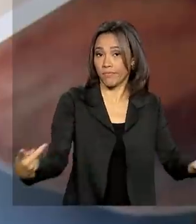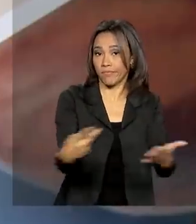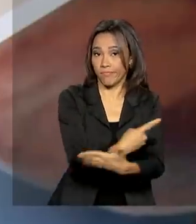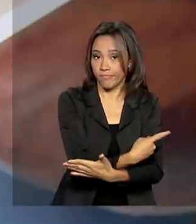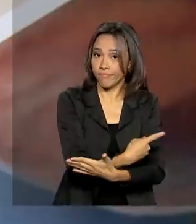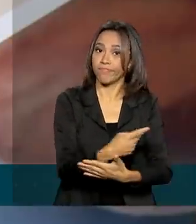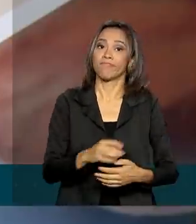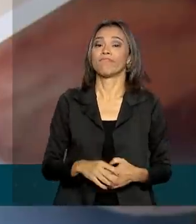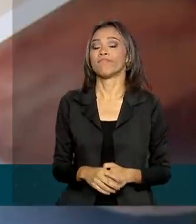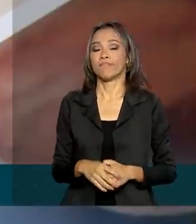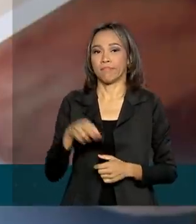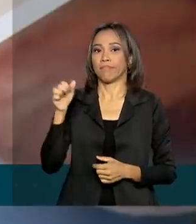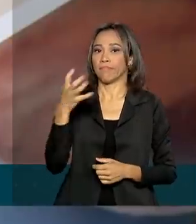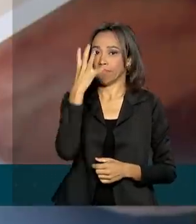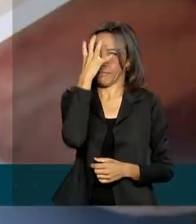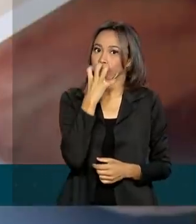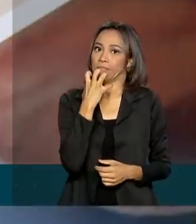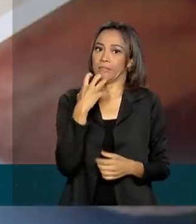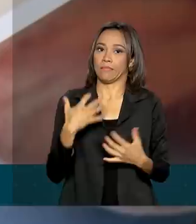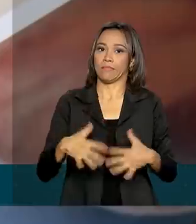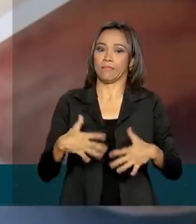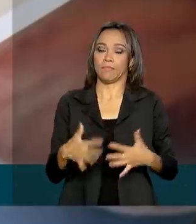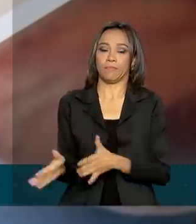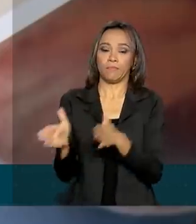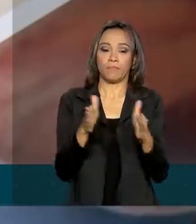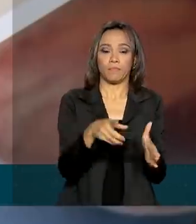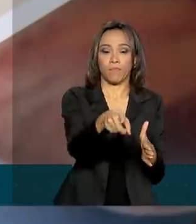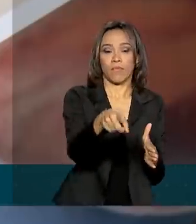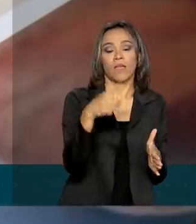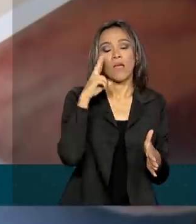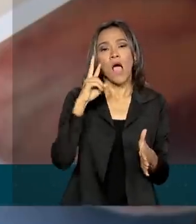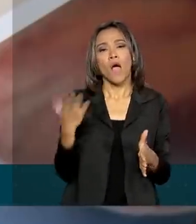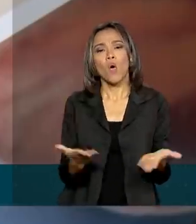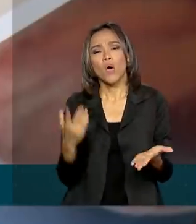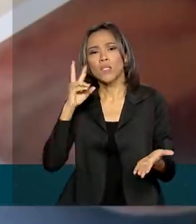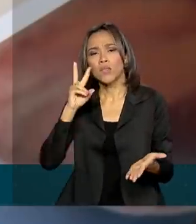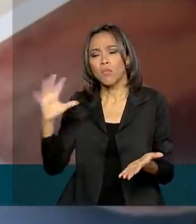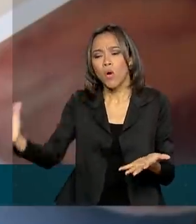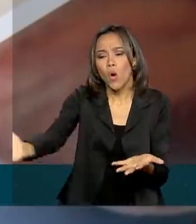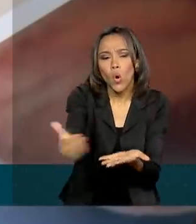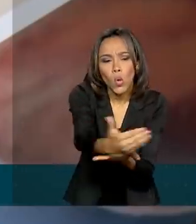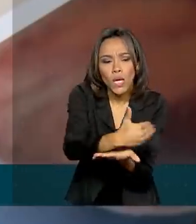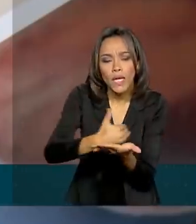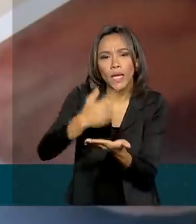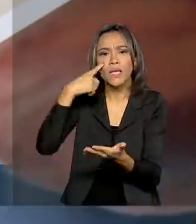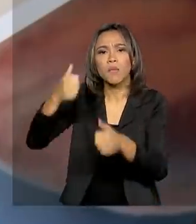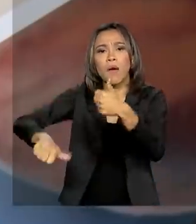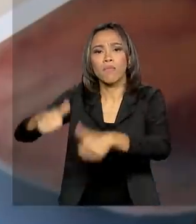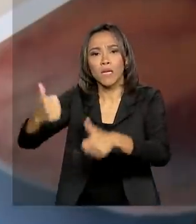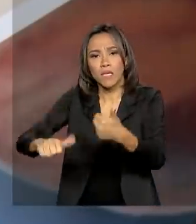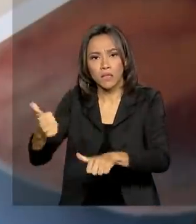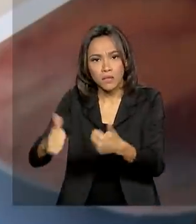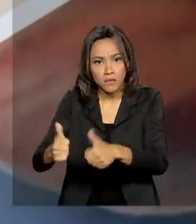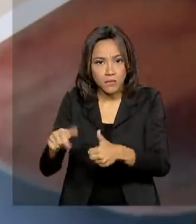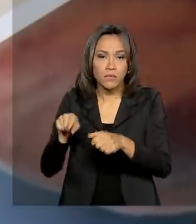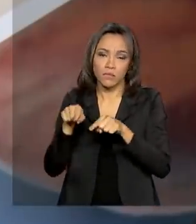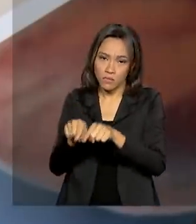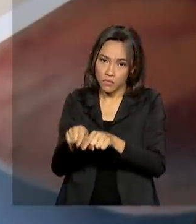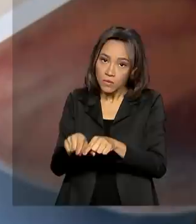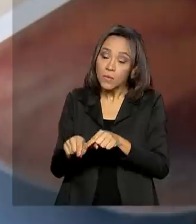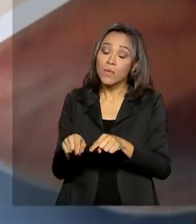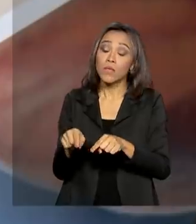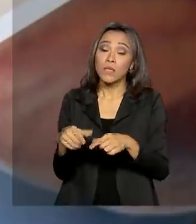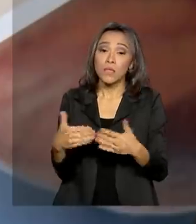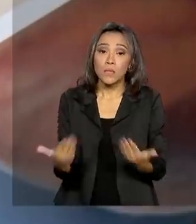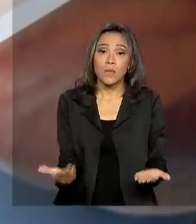está avaliando e tendo agora os resultados de outras análises coletadas de outras etapas anteriores no processo produtivo. Então